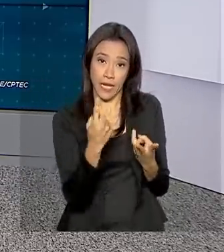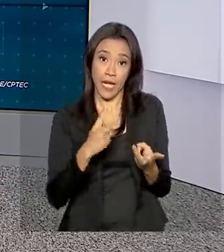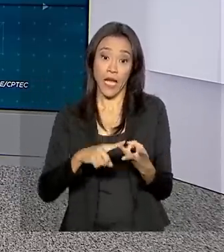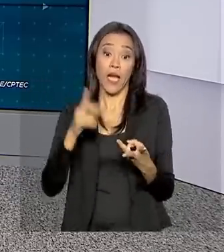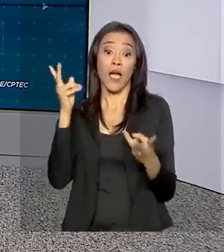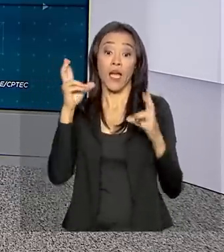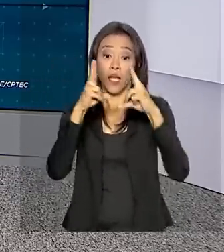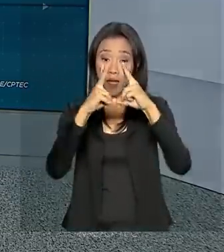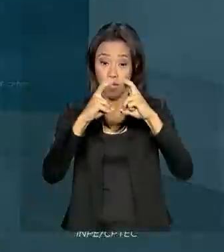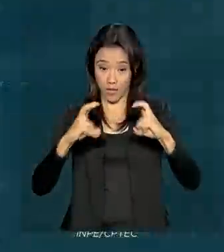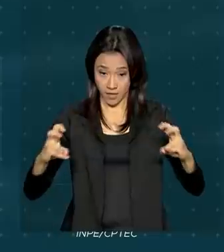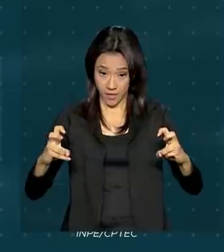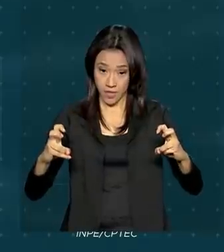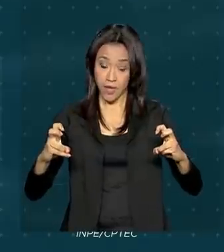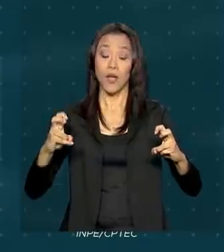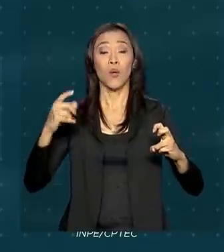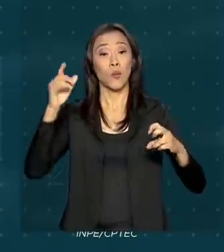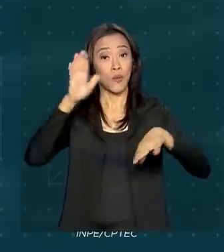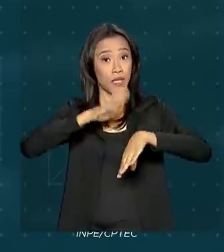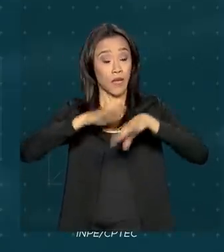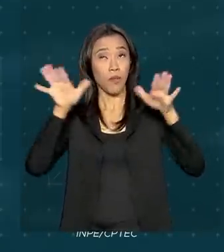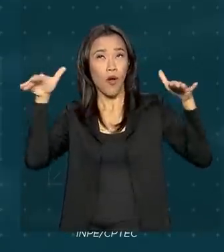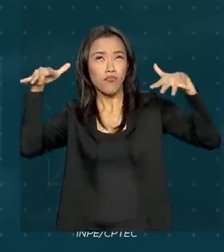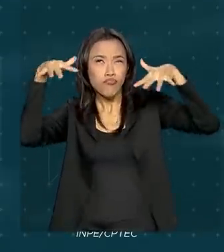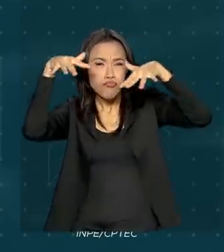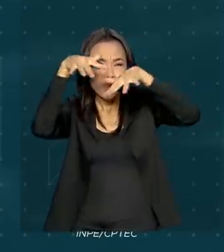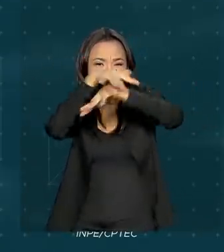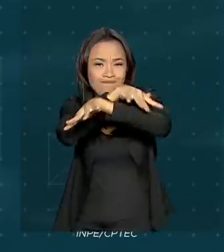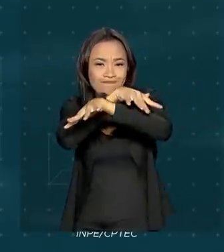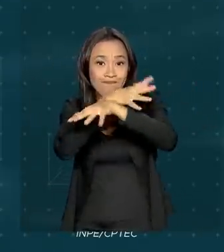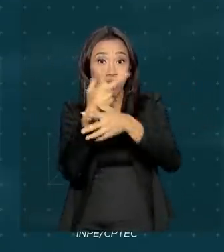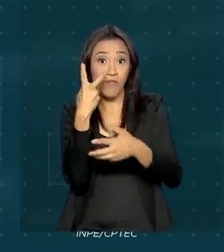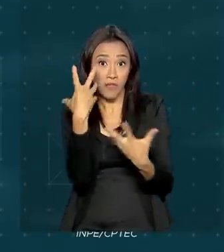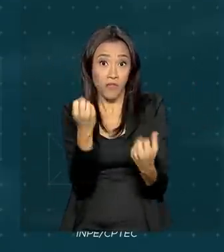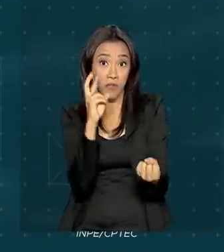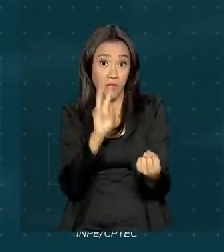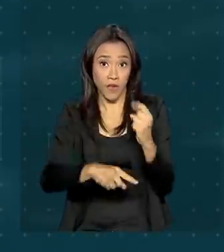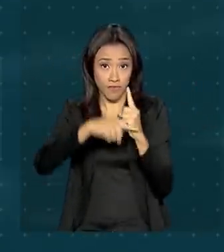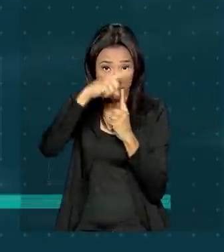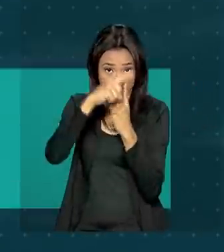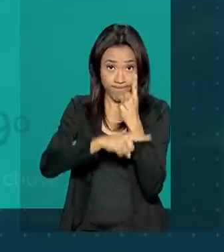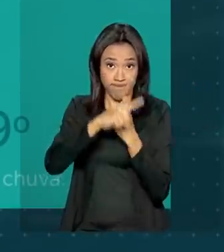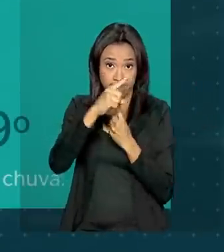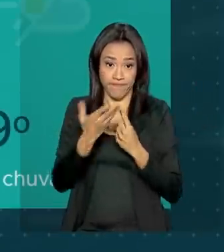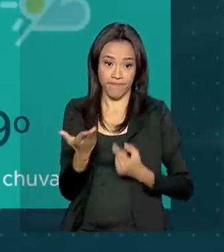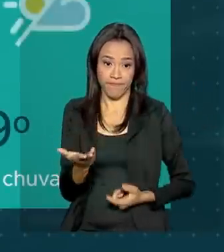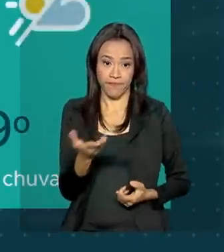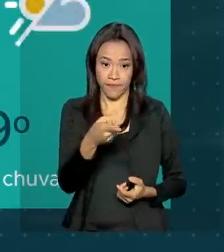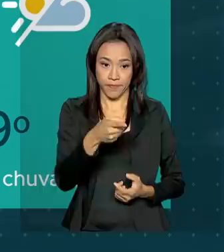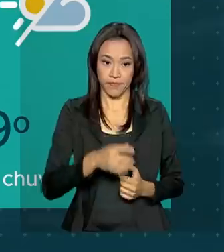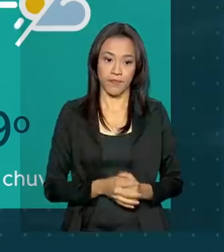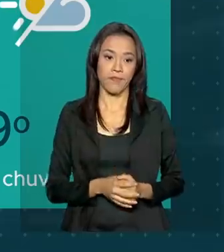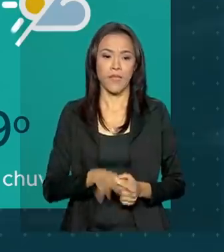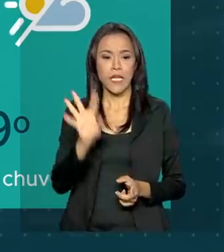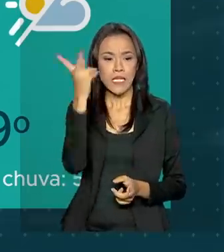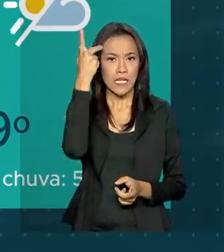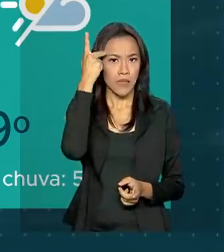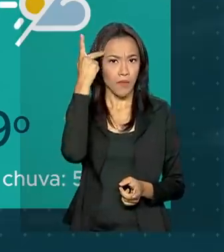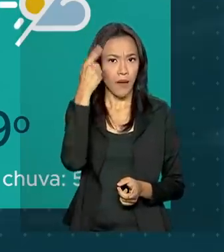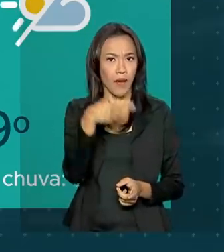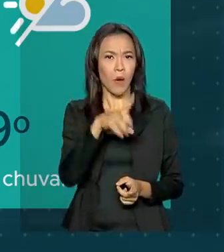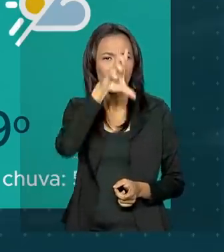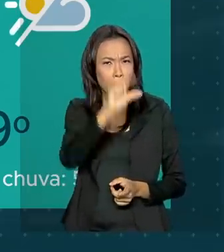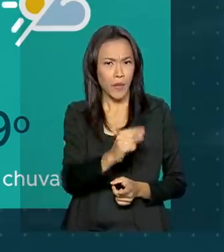Florianópolis, tempo parcialmente nublado. Vamos agora às temperaturas. Em São Paulo,